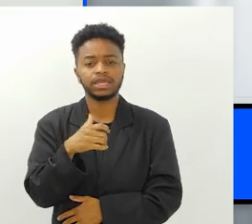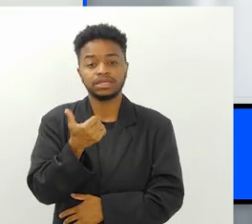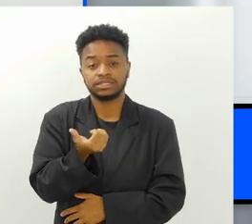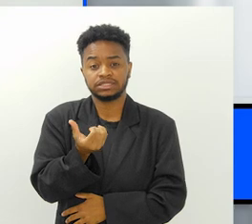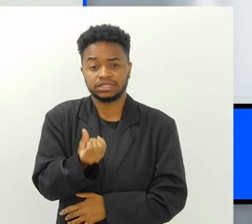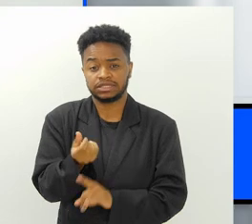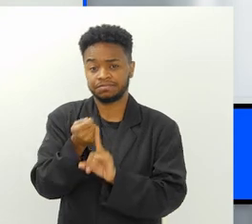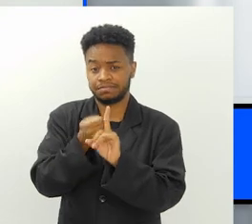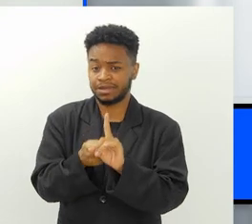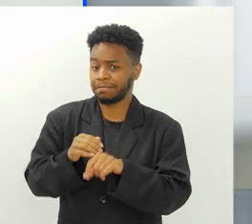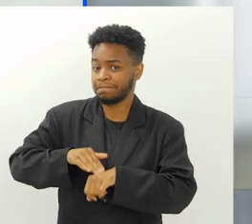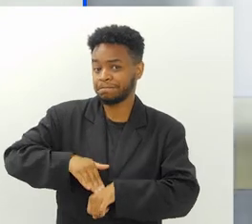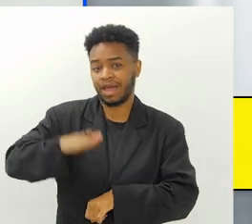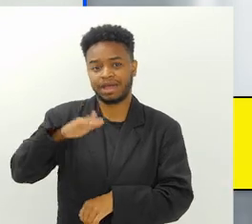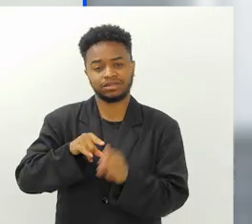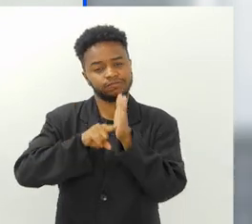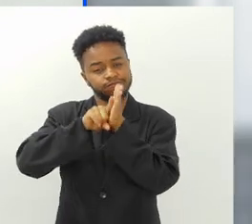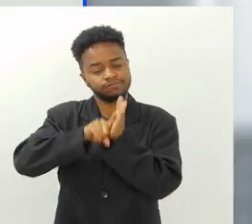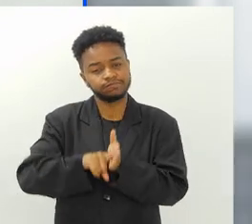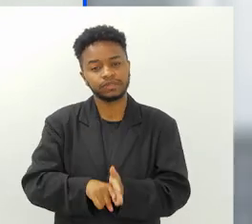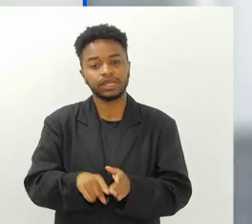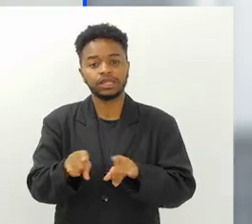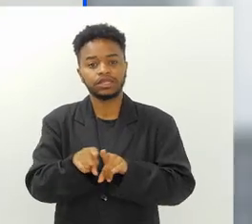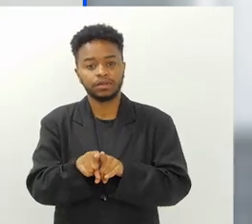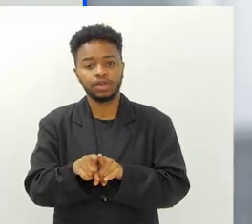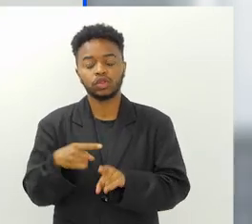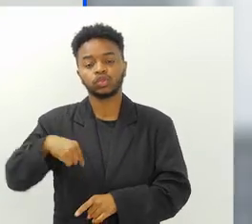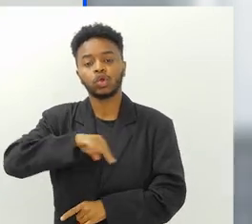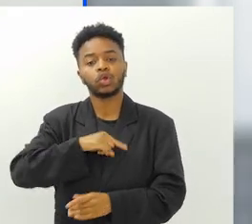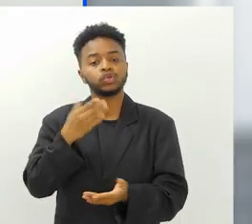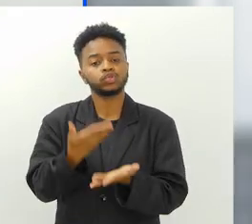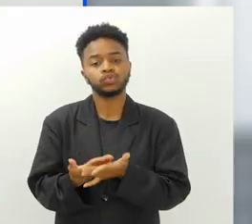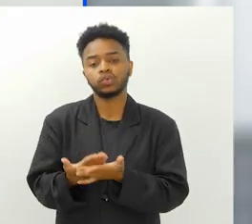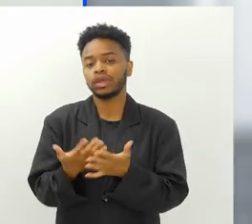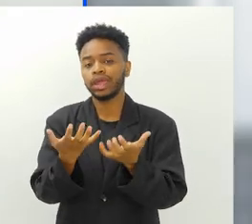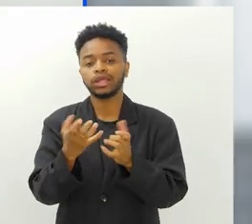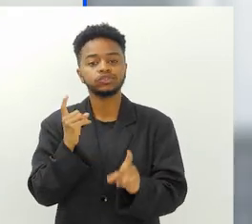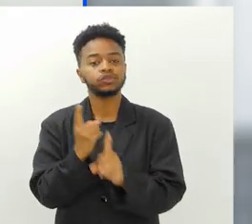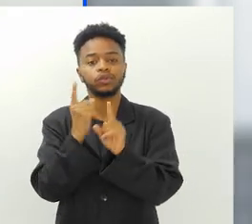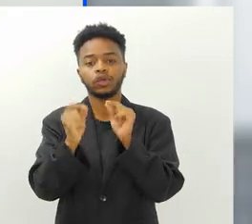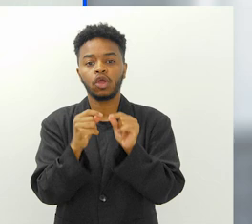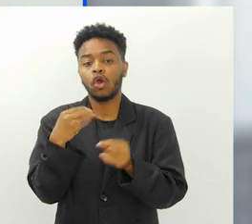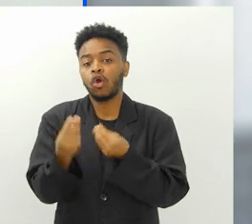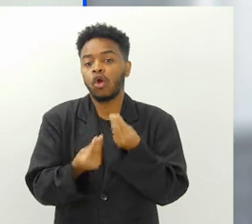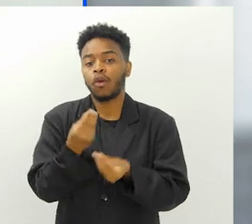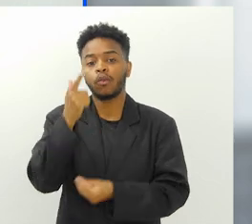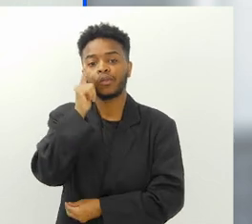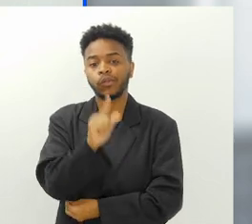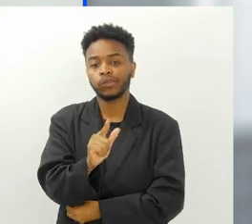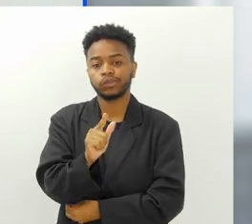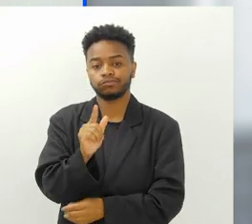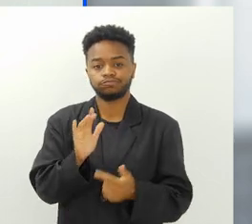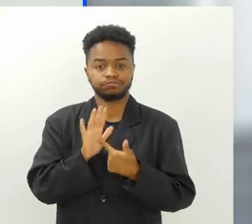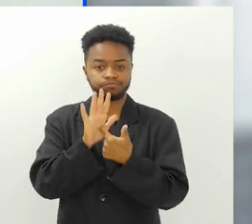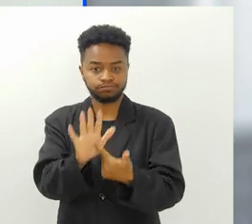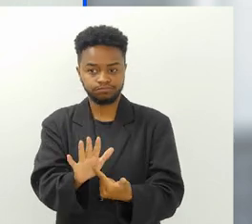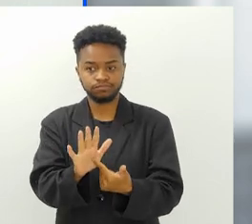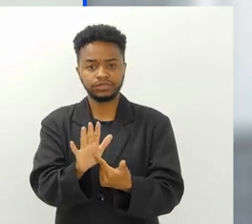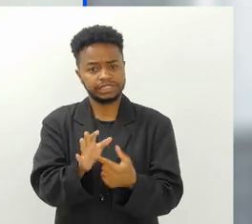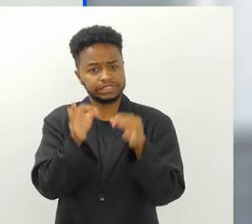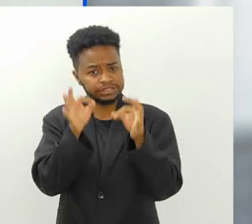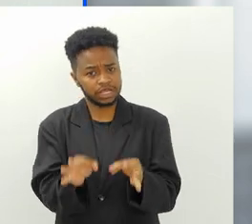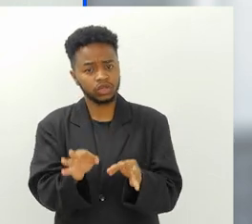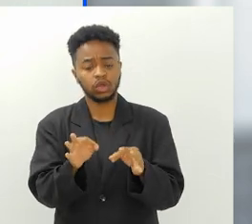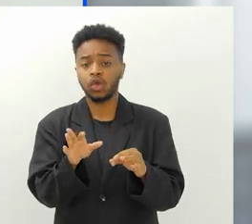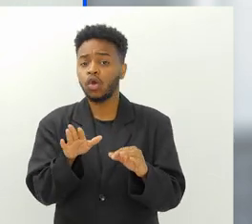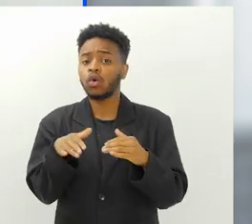16 meses. A ambição desse estudo era como que a gente poderia realmente afirmar, com robustez e com